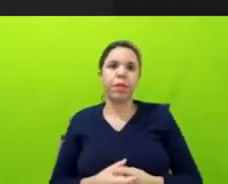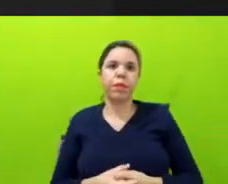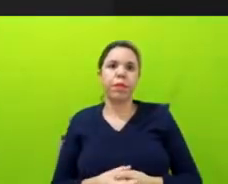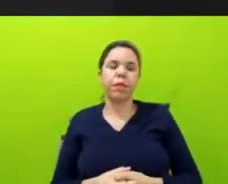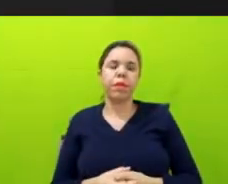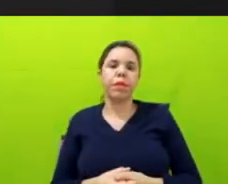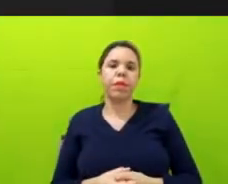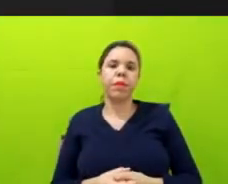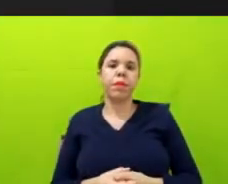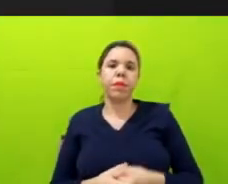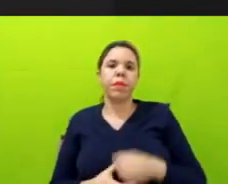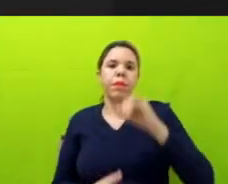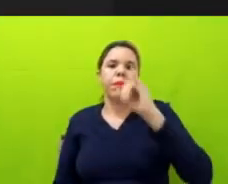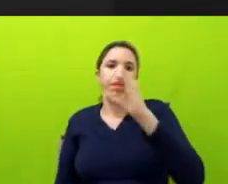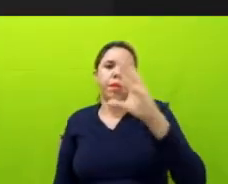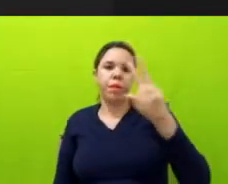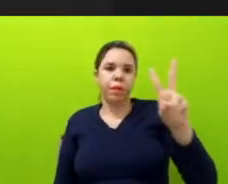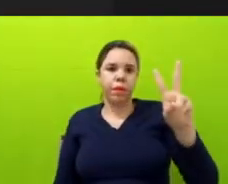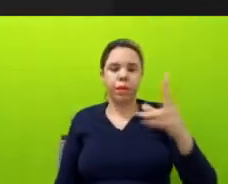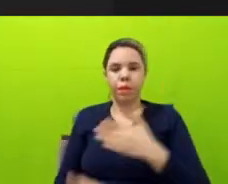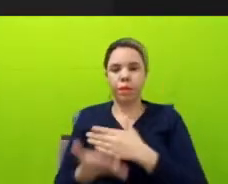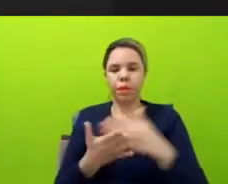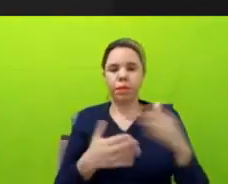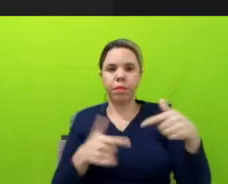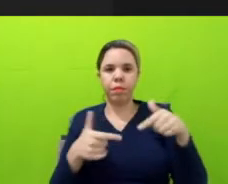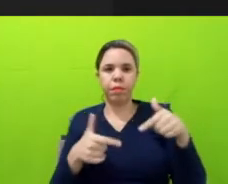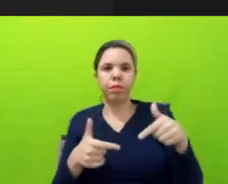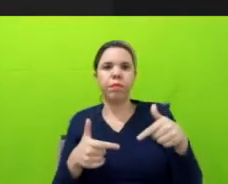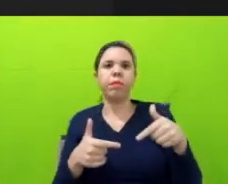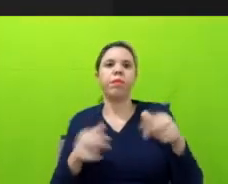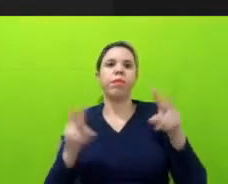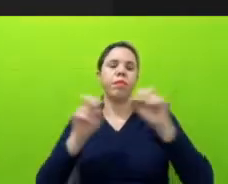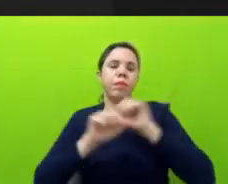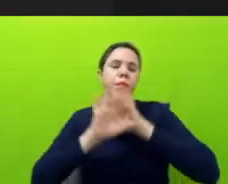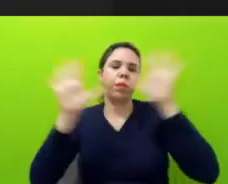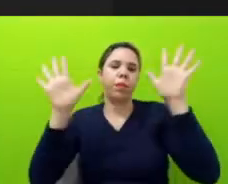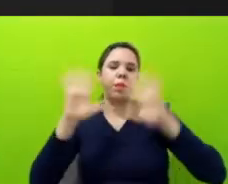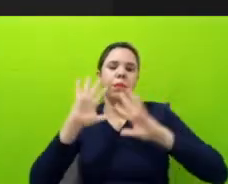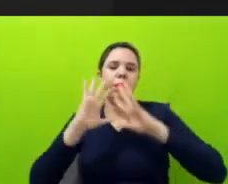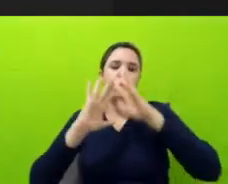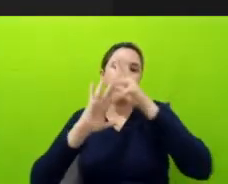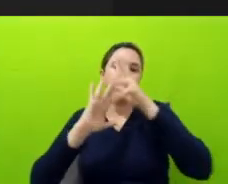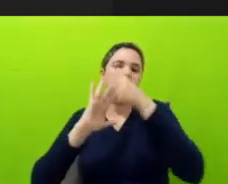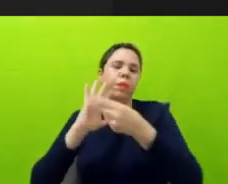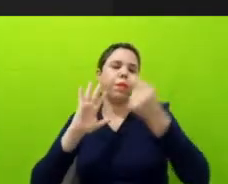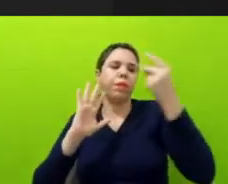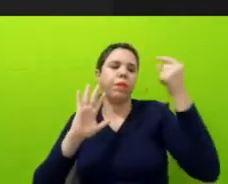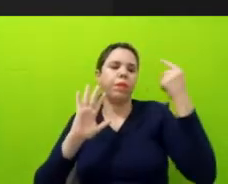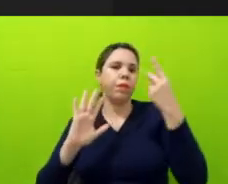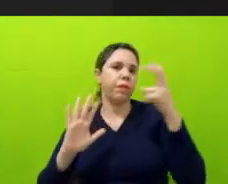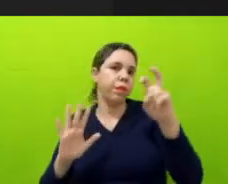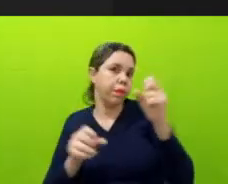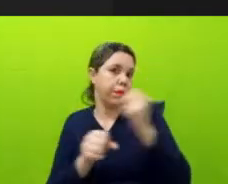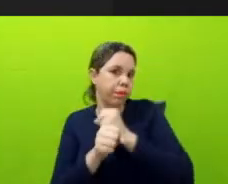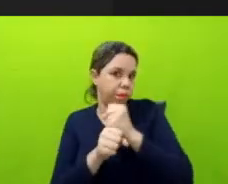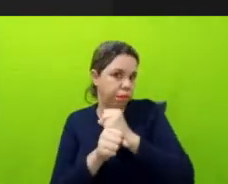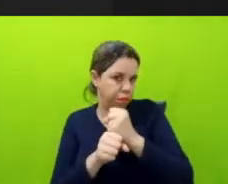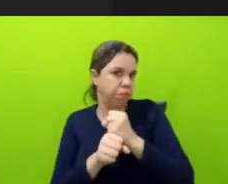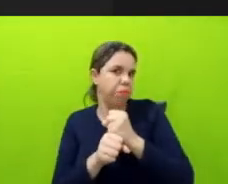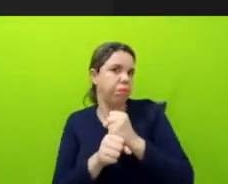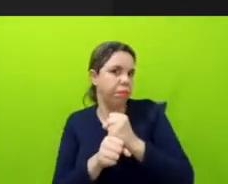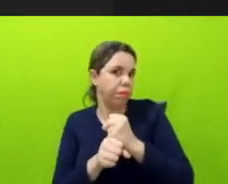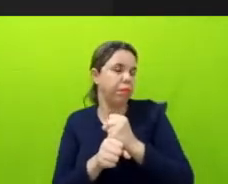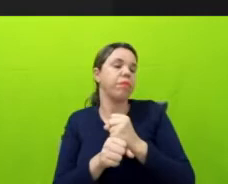ICV, ele começou a trabalhar com a questão de transparência ambiental já faz pelo menos uns 15 anos, então, desde que se teve a